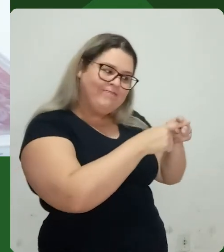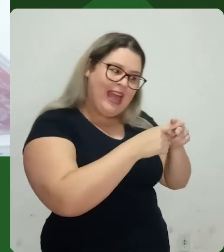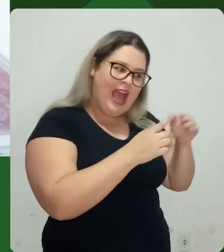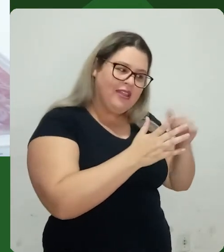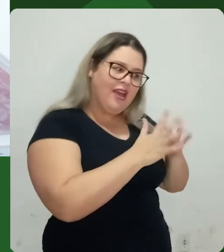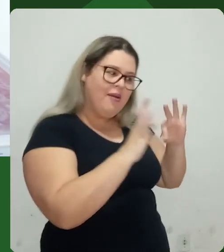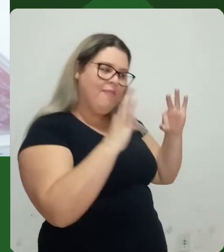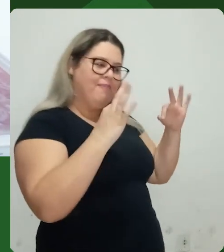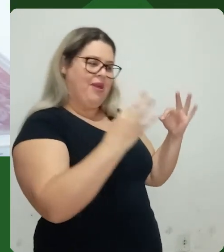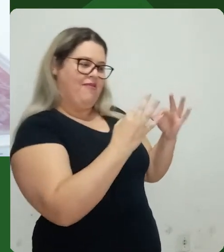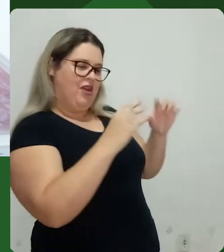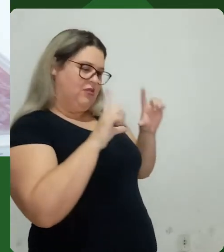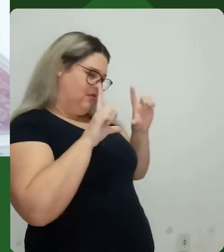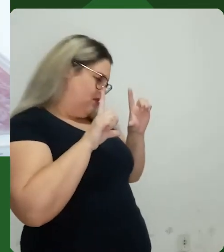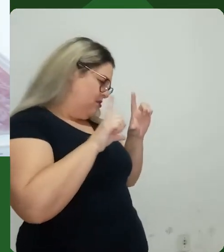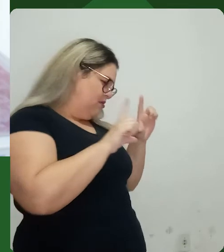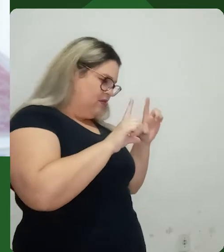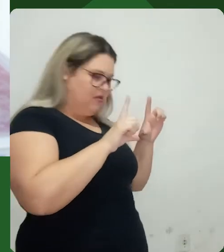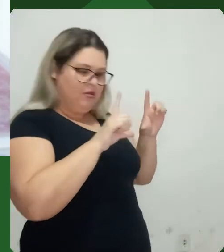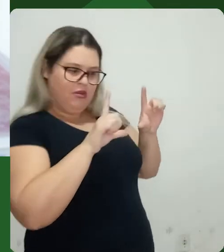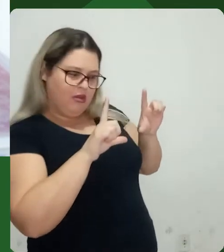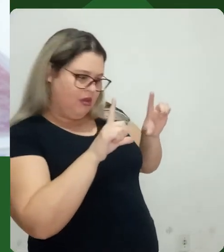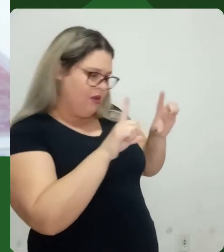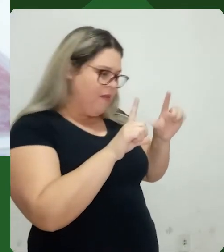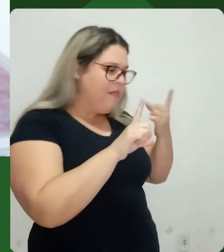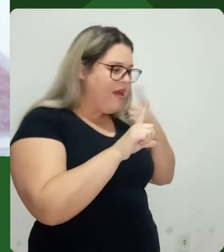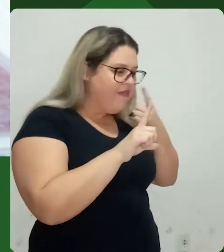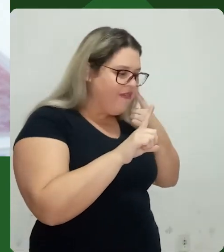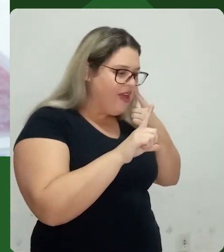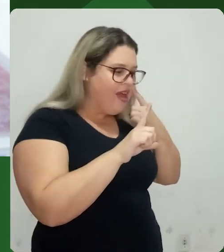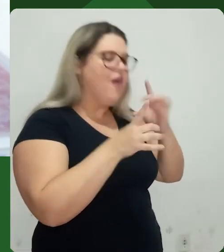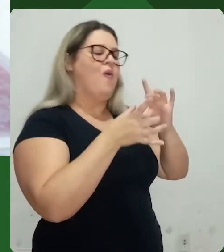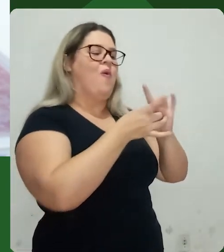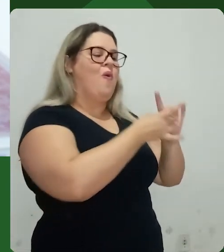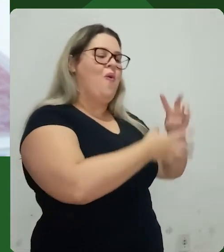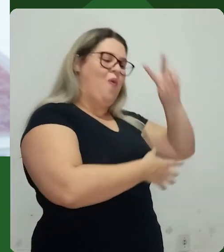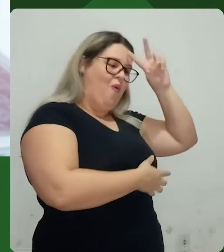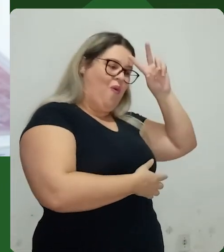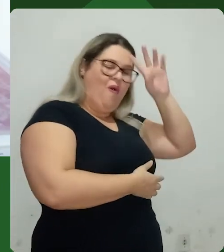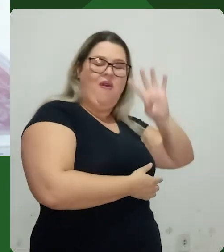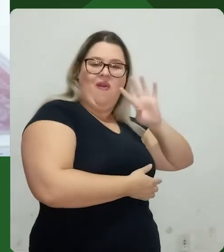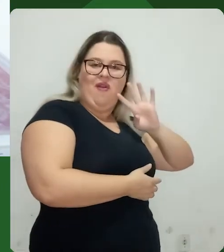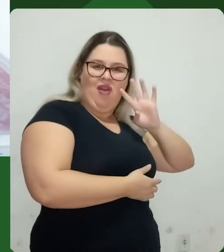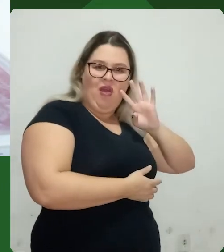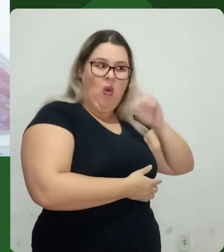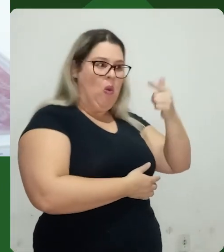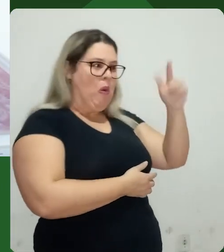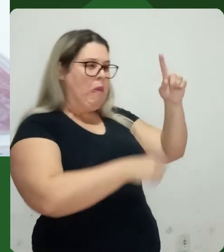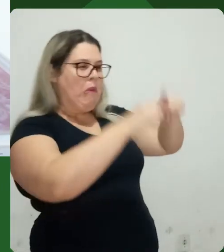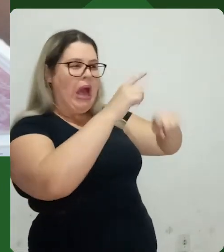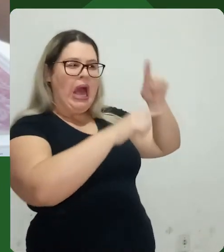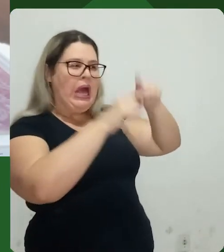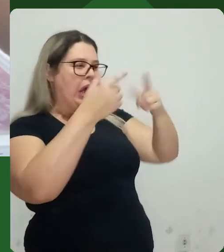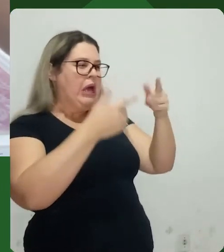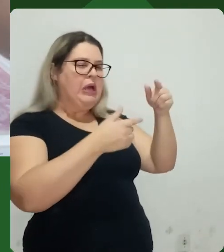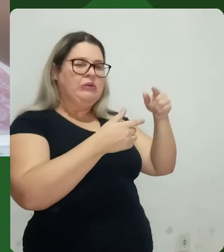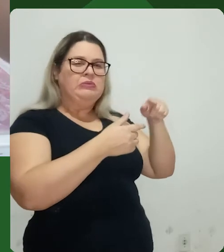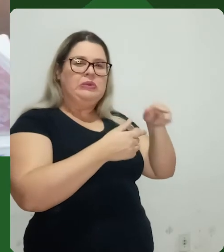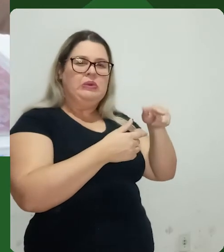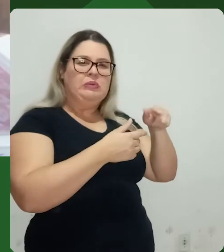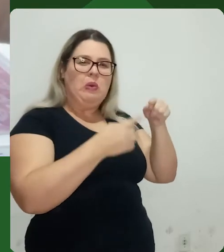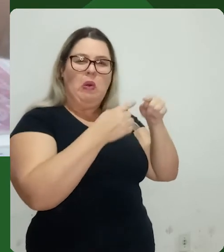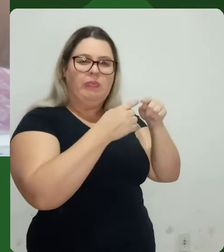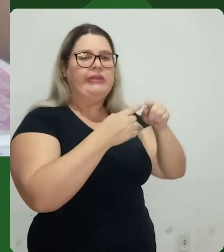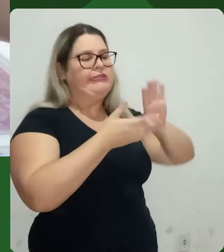E seguimos até achar um posicionamento perfeito, escondendo regiões do produto, regiões dos componentes da história que não são tão interessantes.